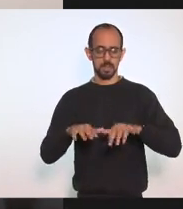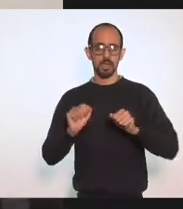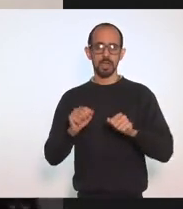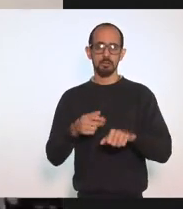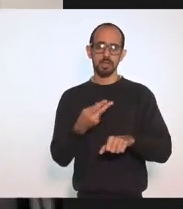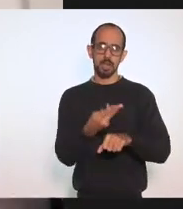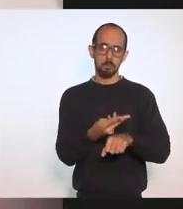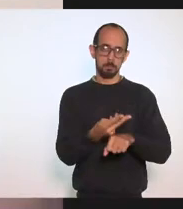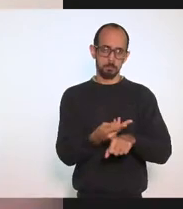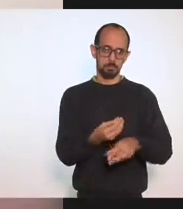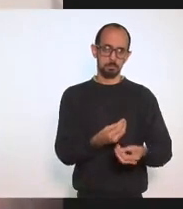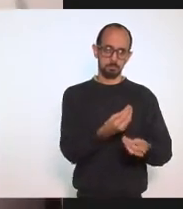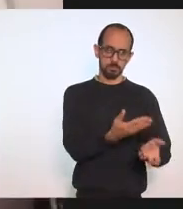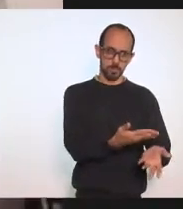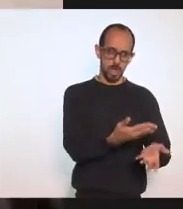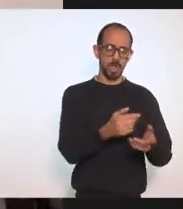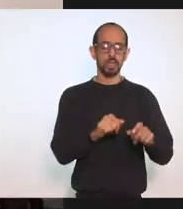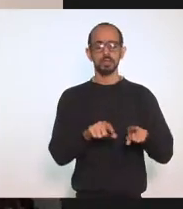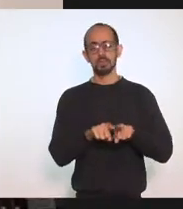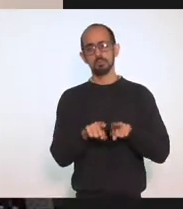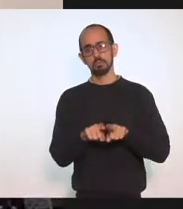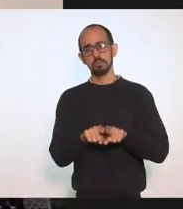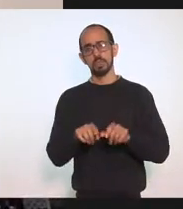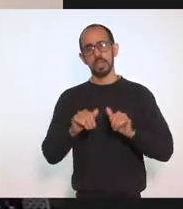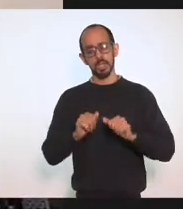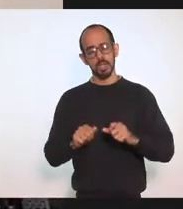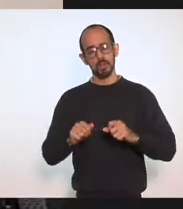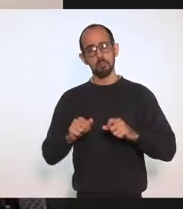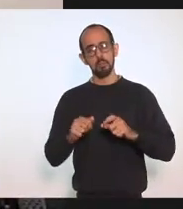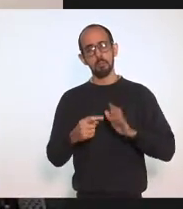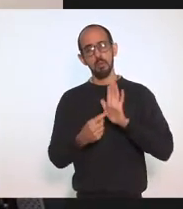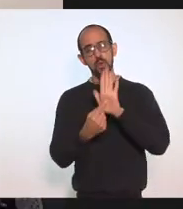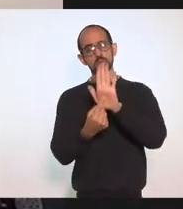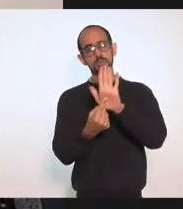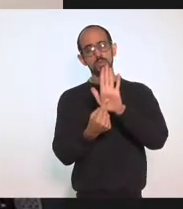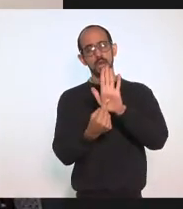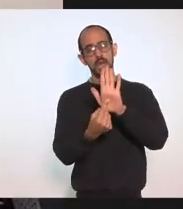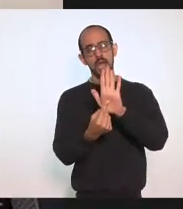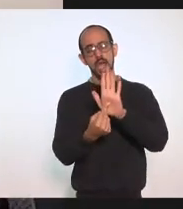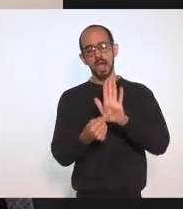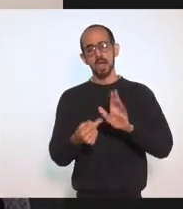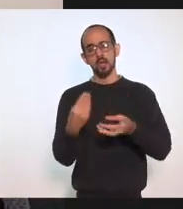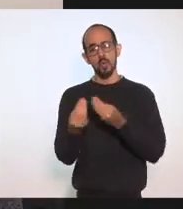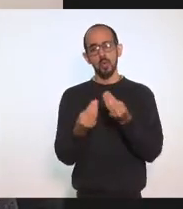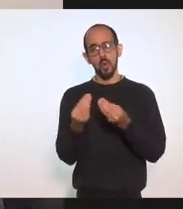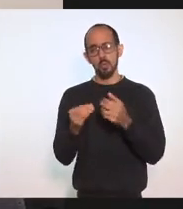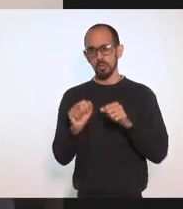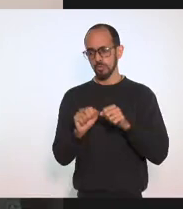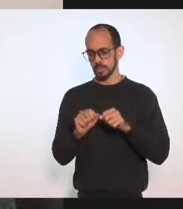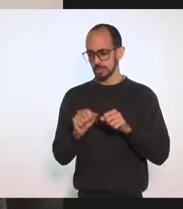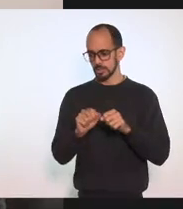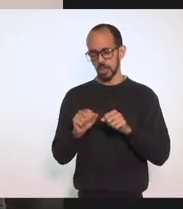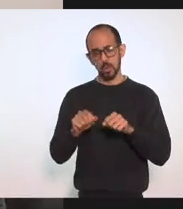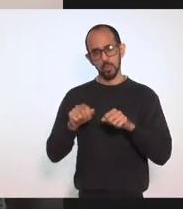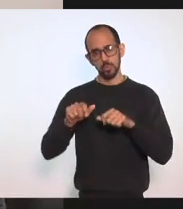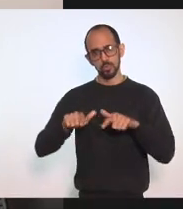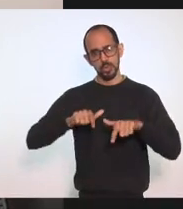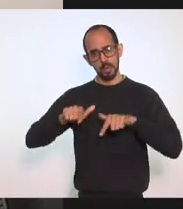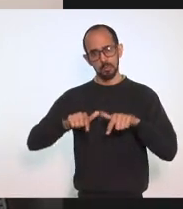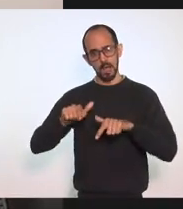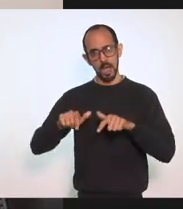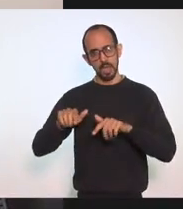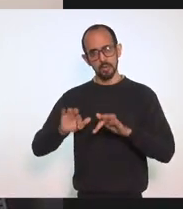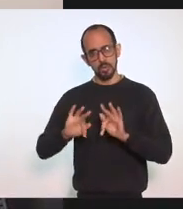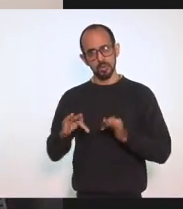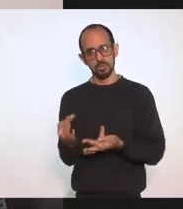impulsionar E lançar luz Sobre o trabalho Realizado Com crianças E famílias E formar Um banco De